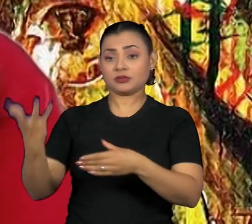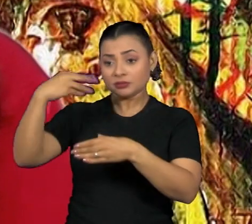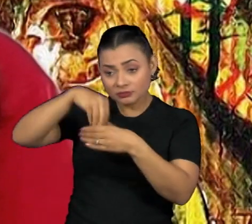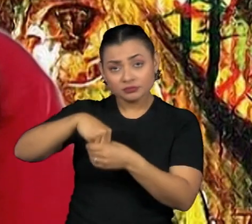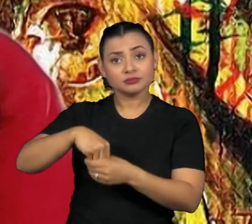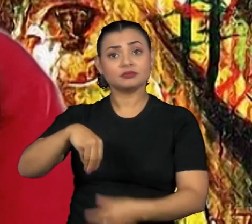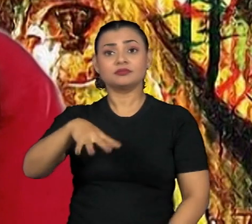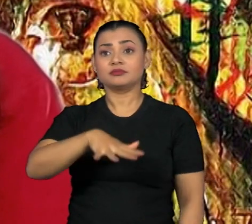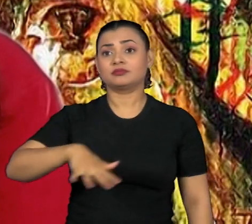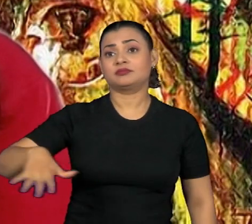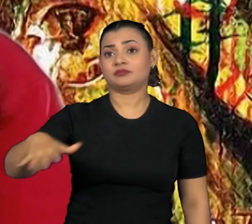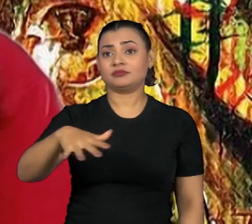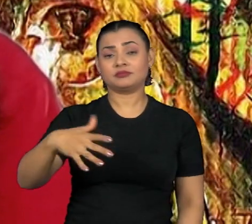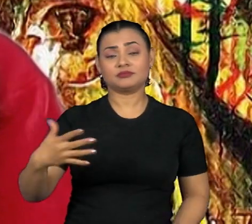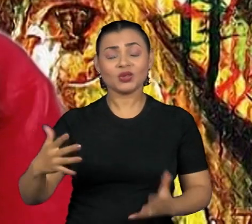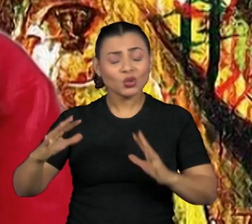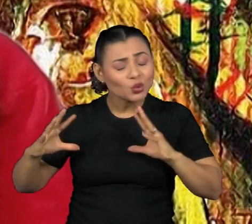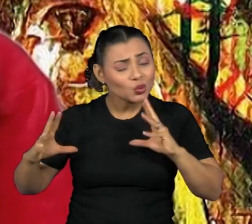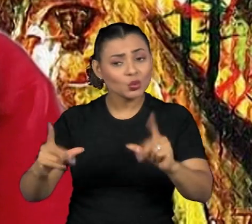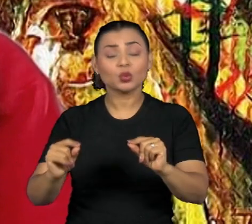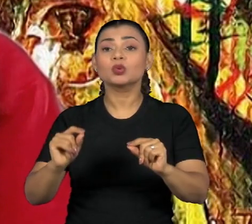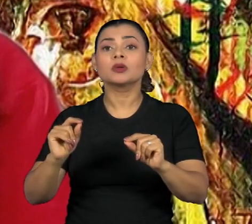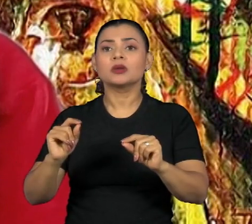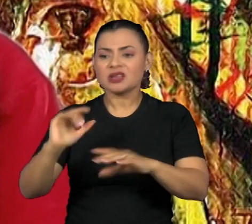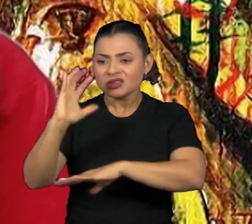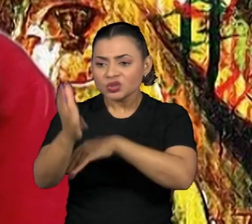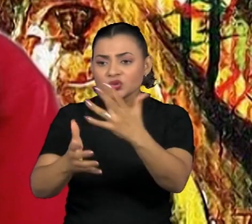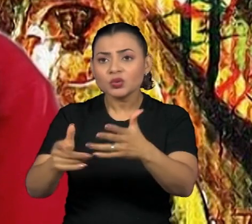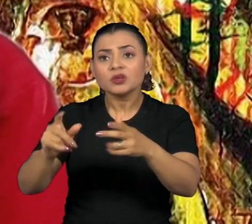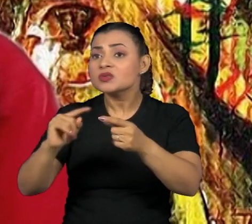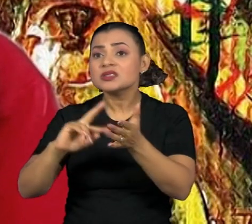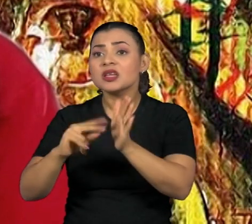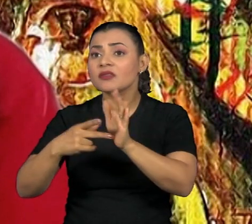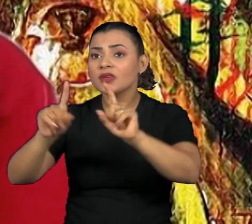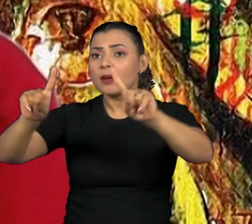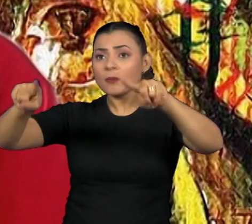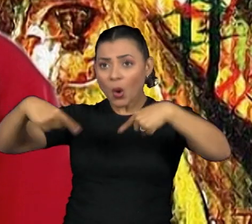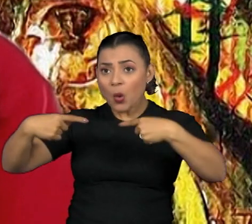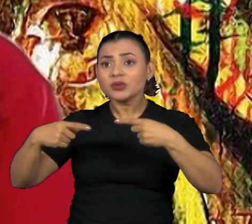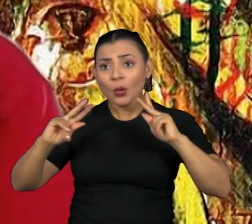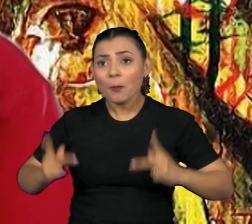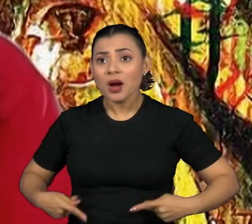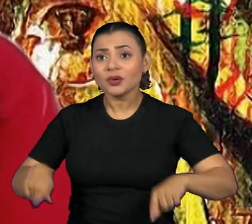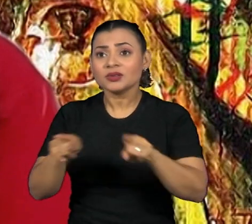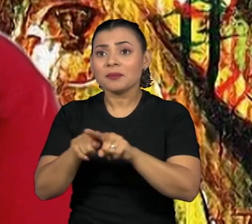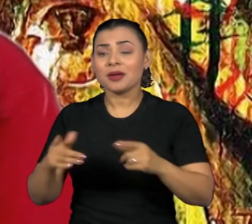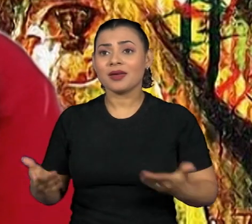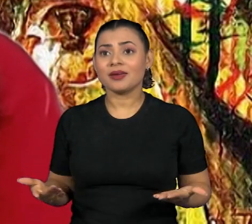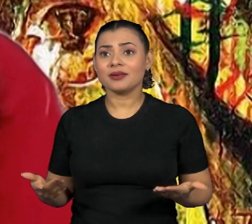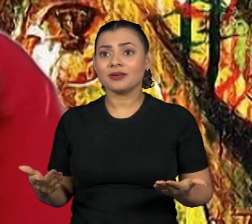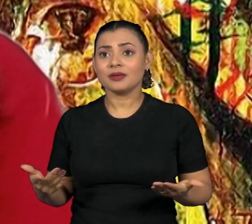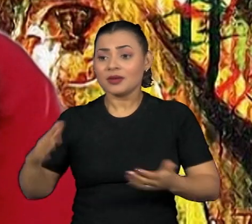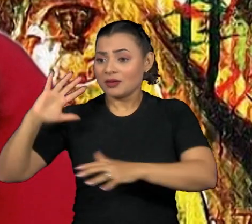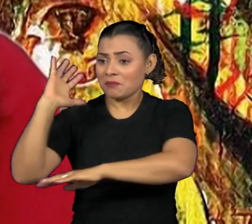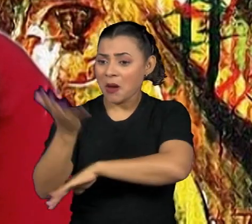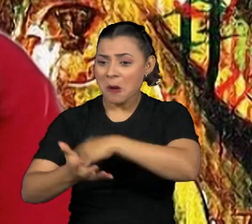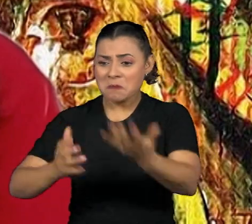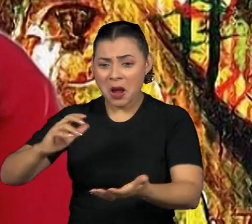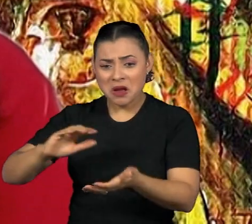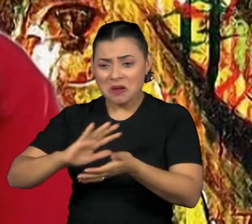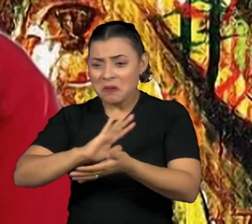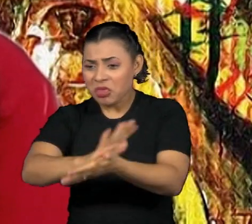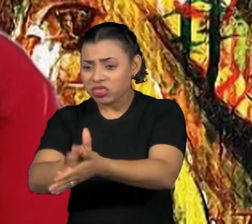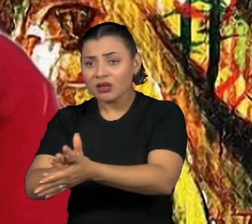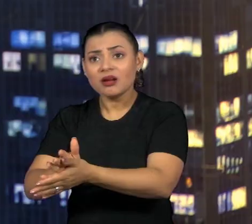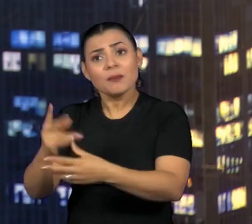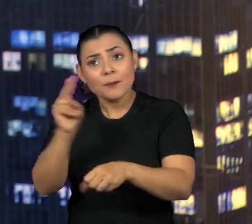contra a humanidade, Contra o crescimento das nossas crianças e também da proteção da nossa